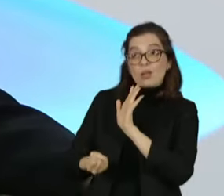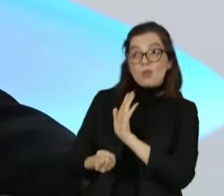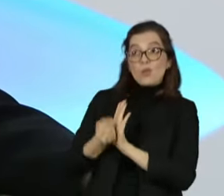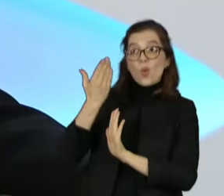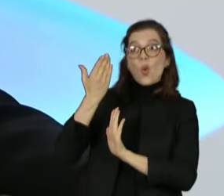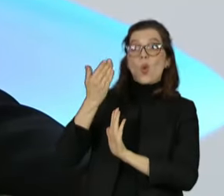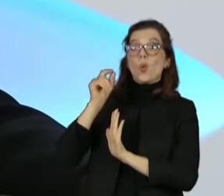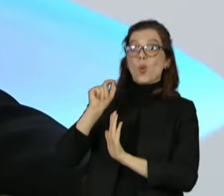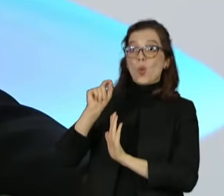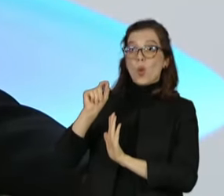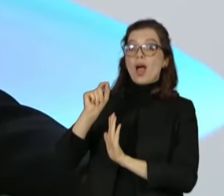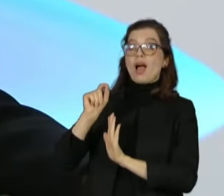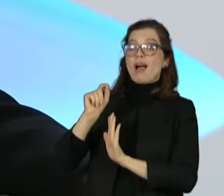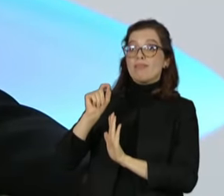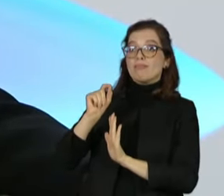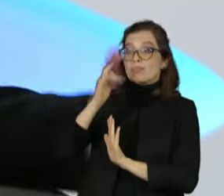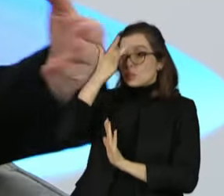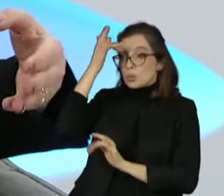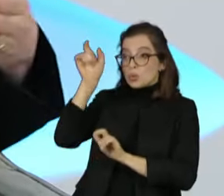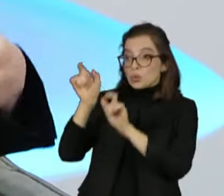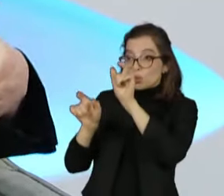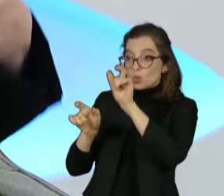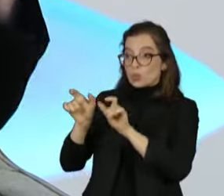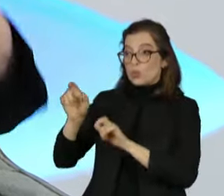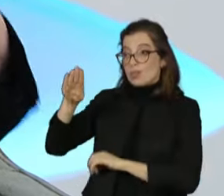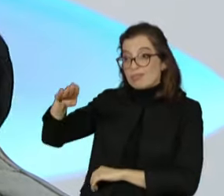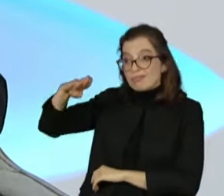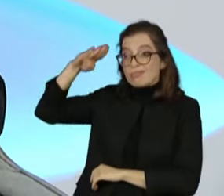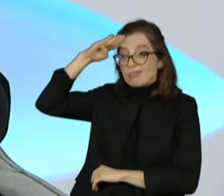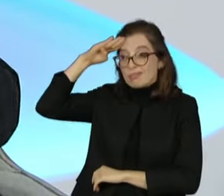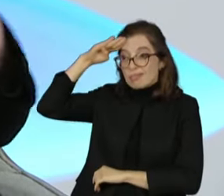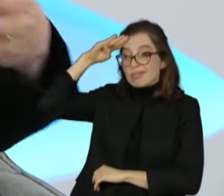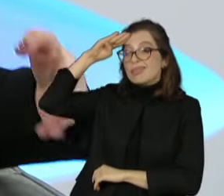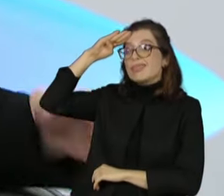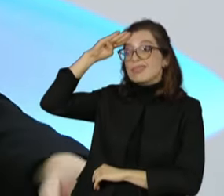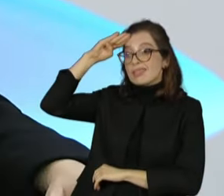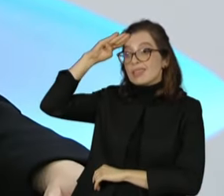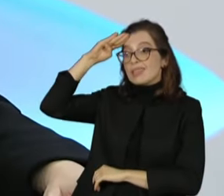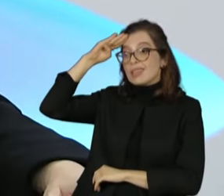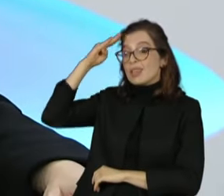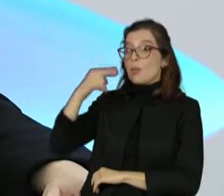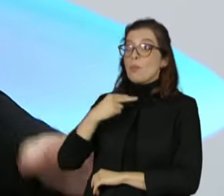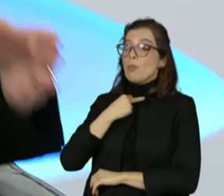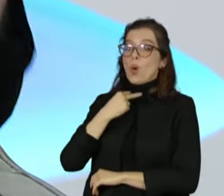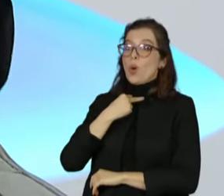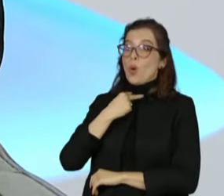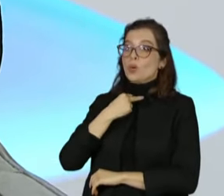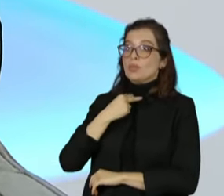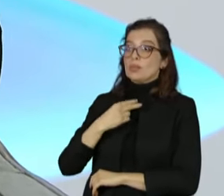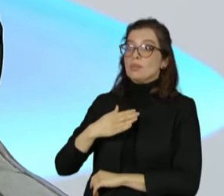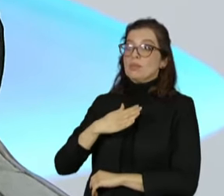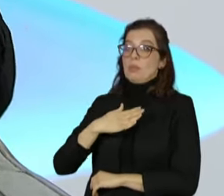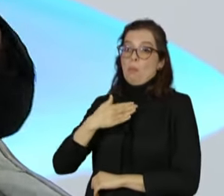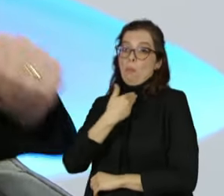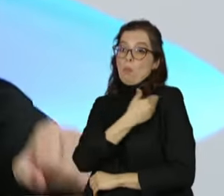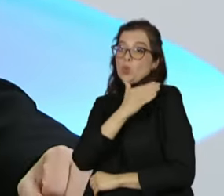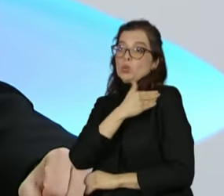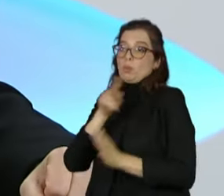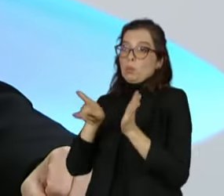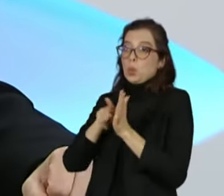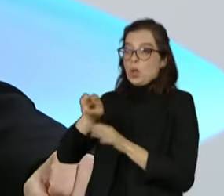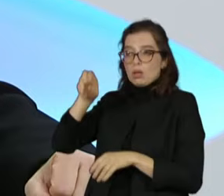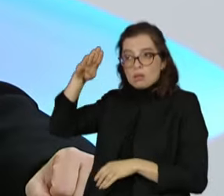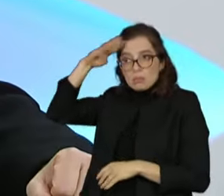Mas aí eu não vejo o problema. Eu vejo o problema um militar da ativa no Ministério da Defesa. E já que estou falando